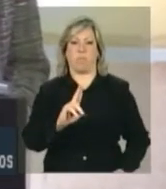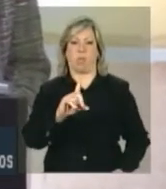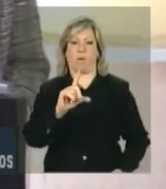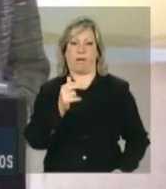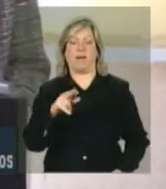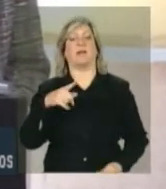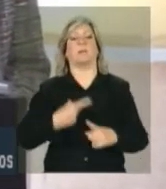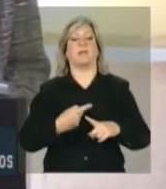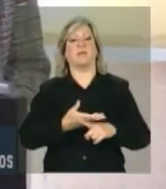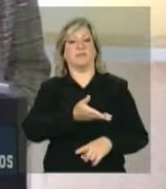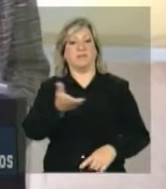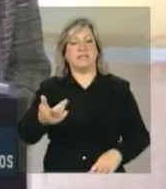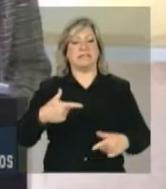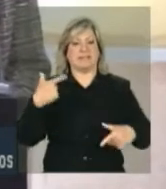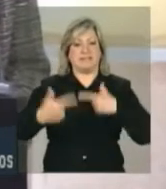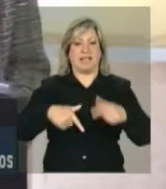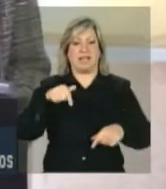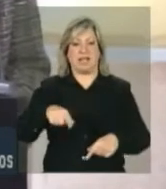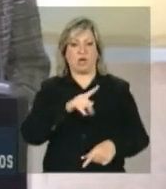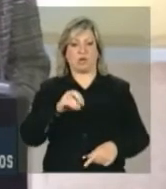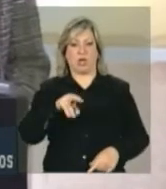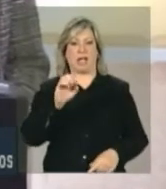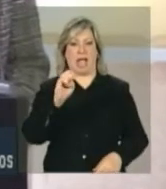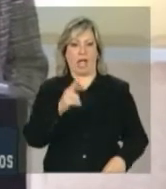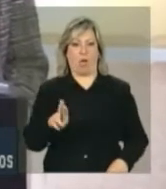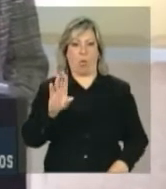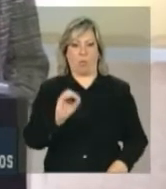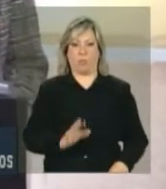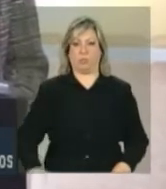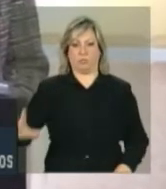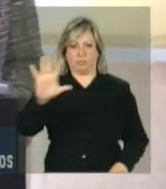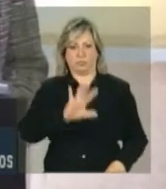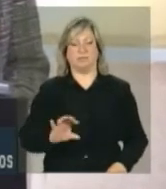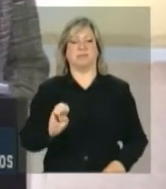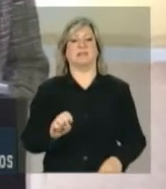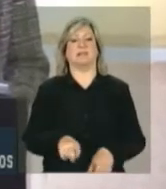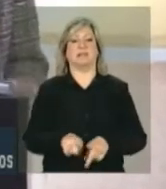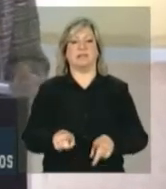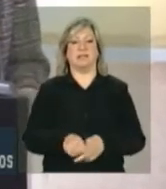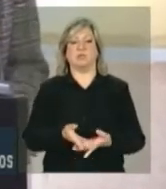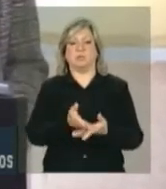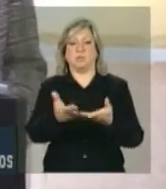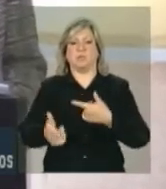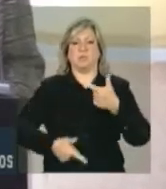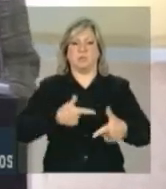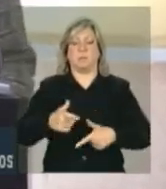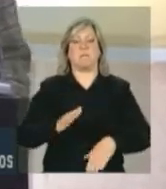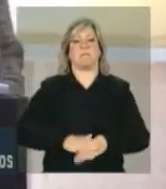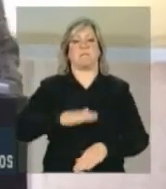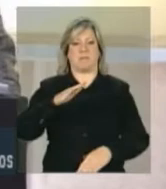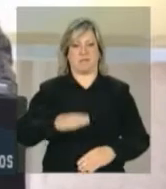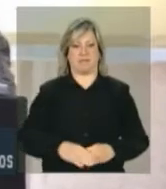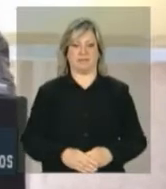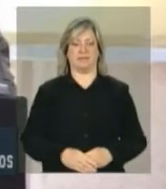aqui na zona do euro e principalmente pelos seus ratings mais elevados.